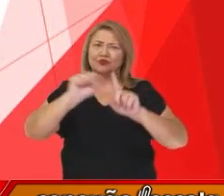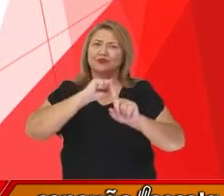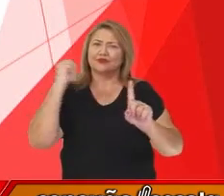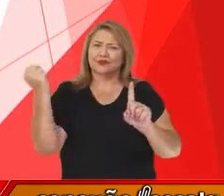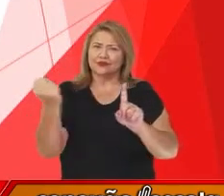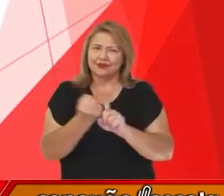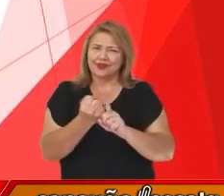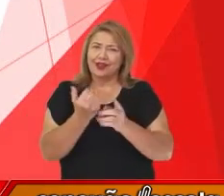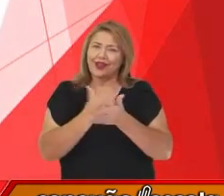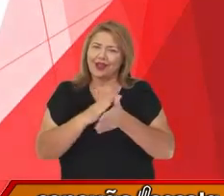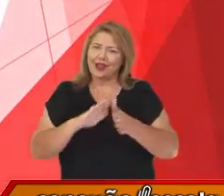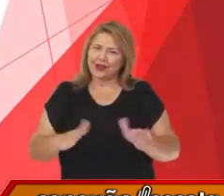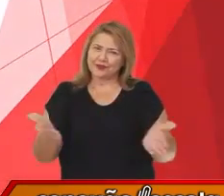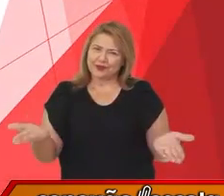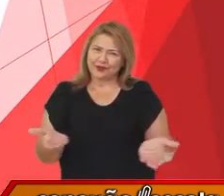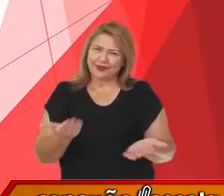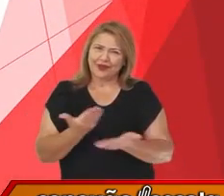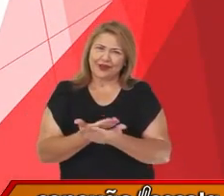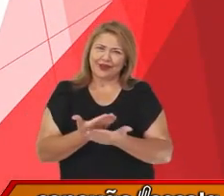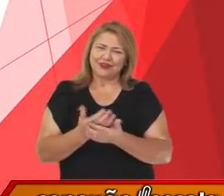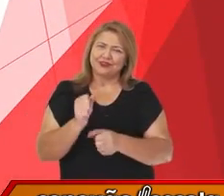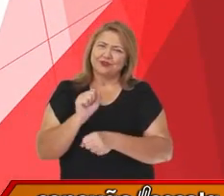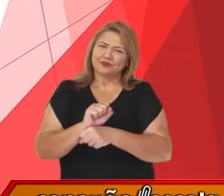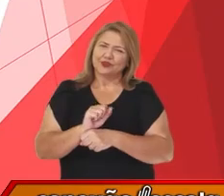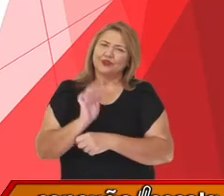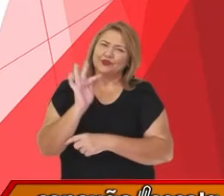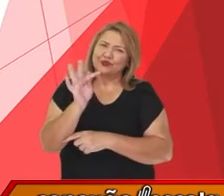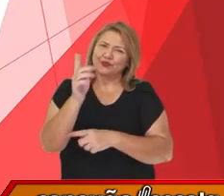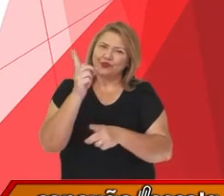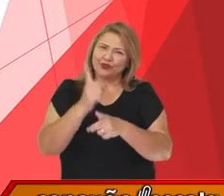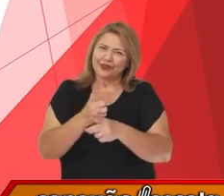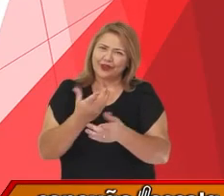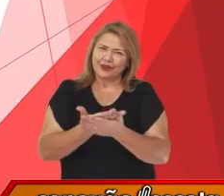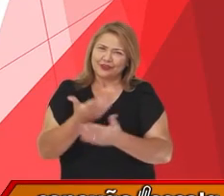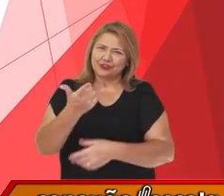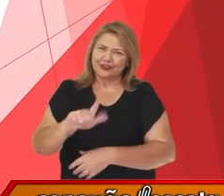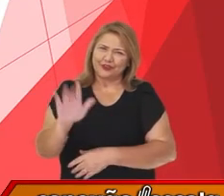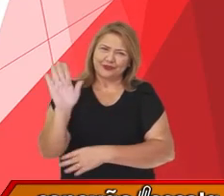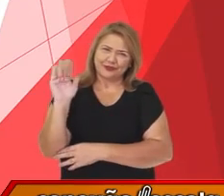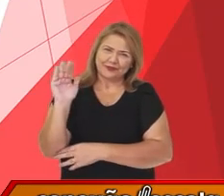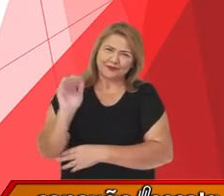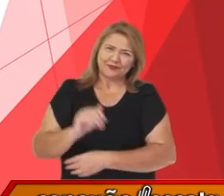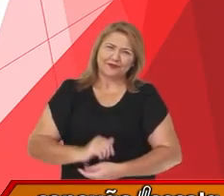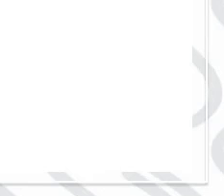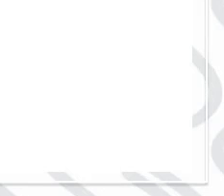Nós encerramos por aqui. Aguardamos vocês na próxima aula. Até lá!